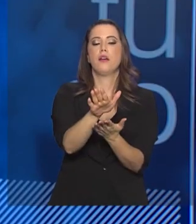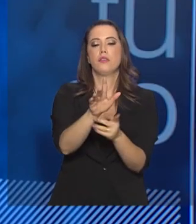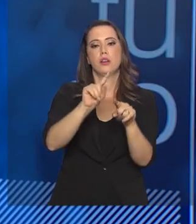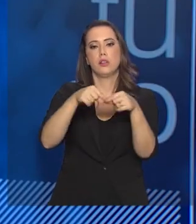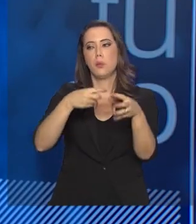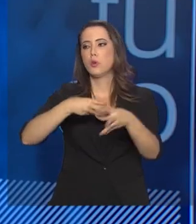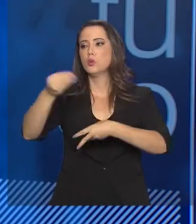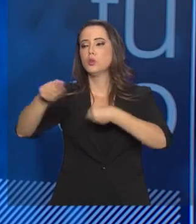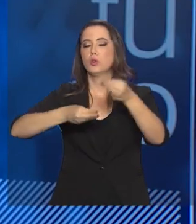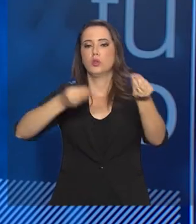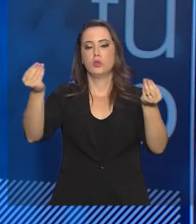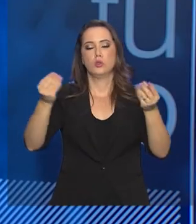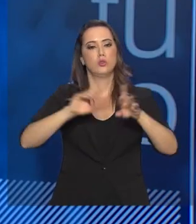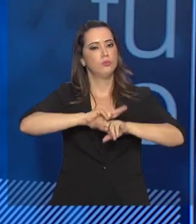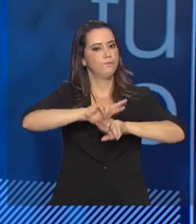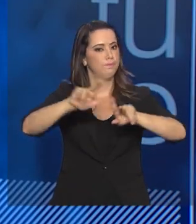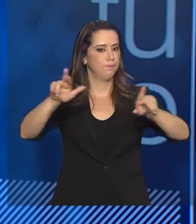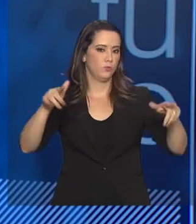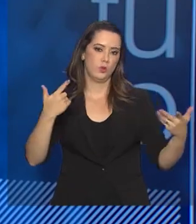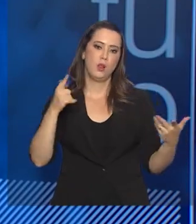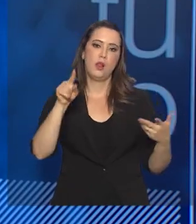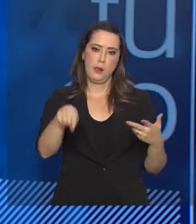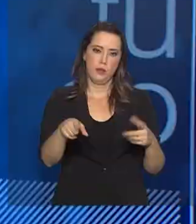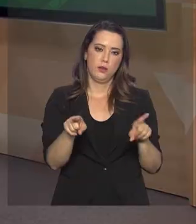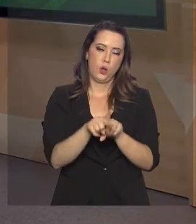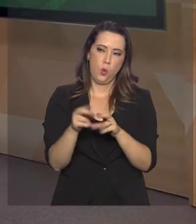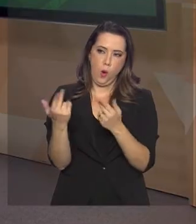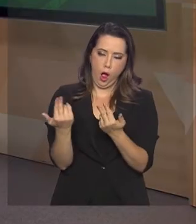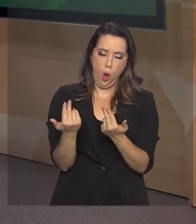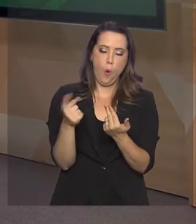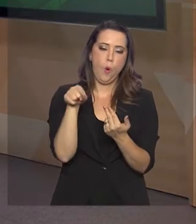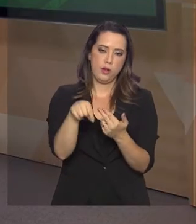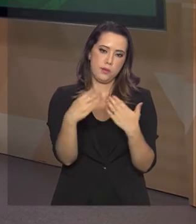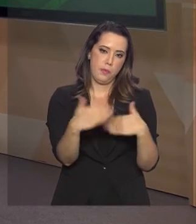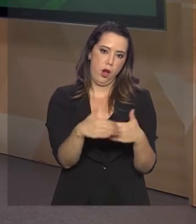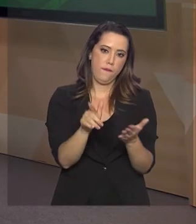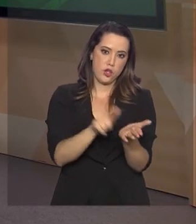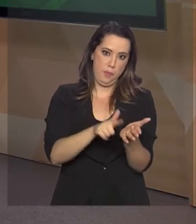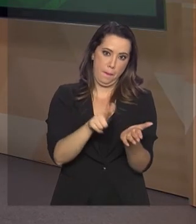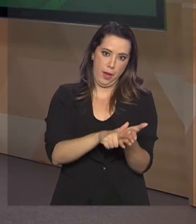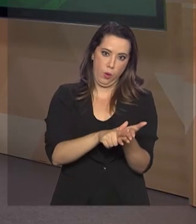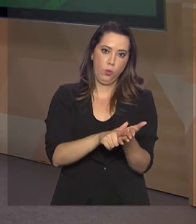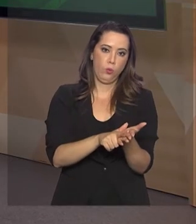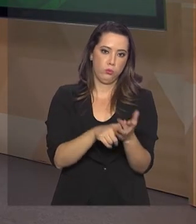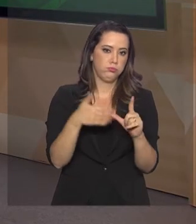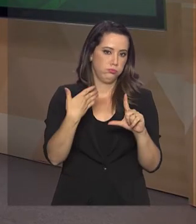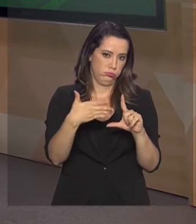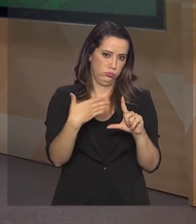a distribuição, dali sai também distribuída, como as provas impressas. Nós também oferecemos